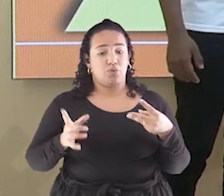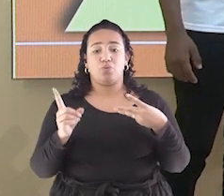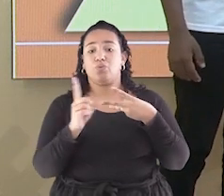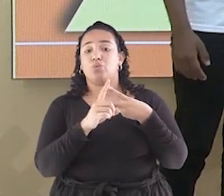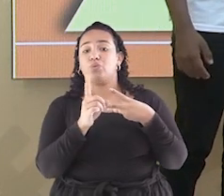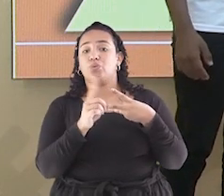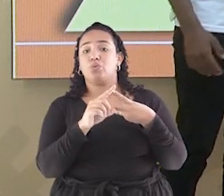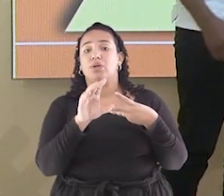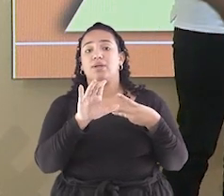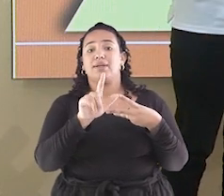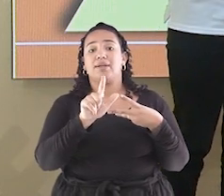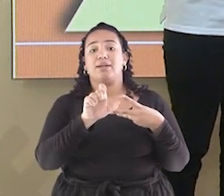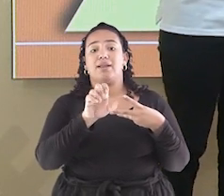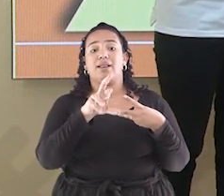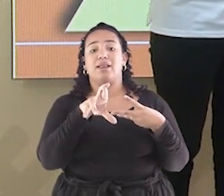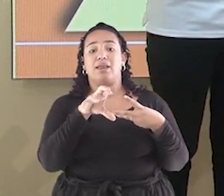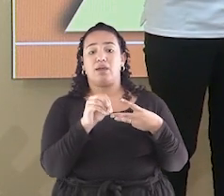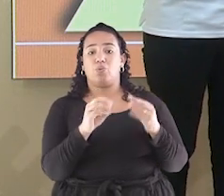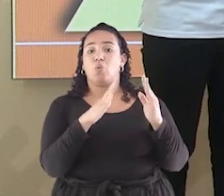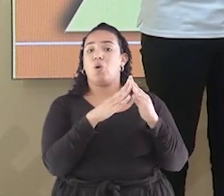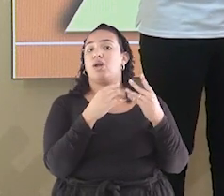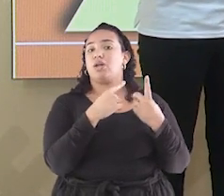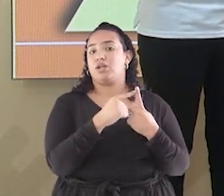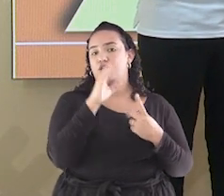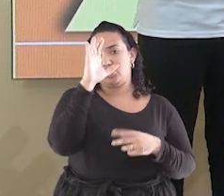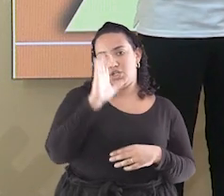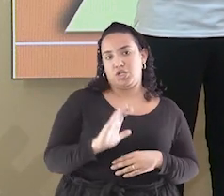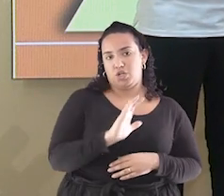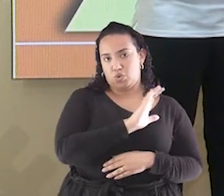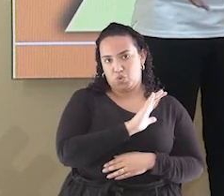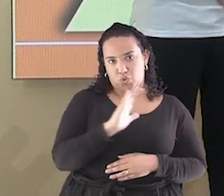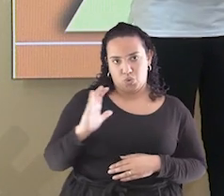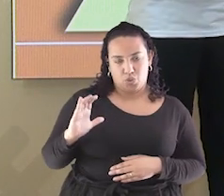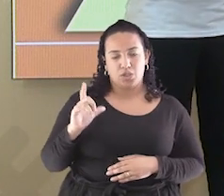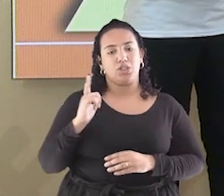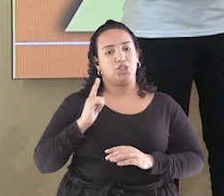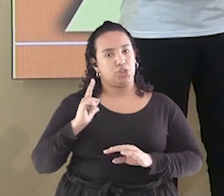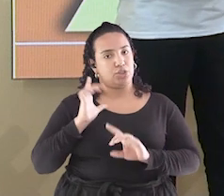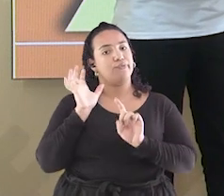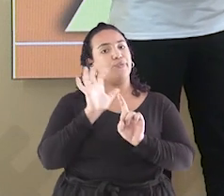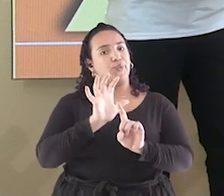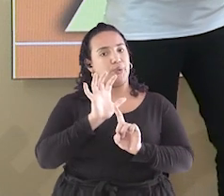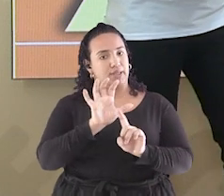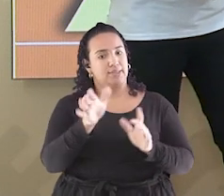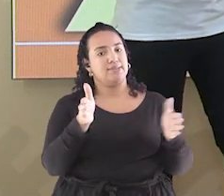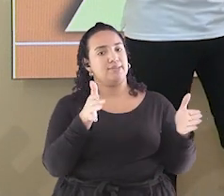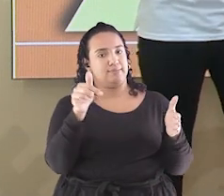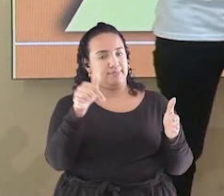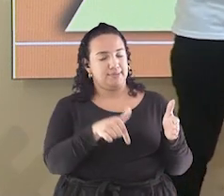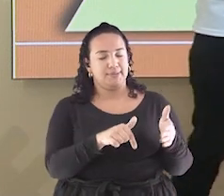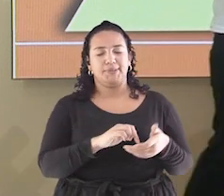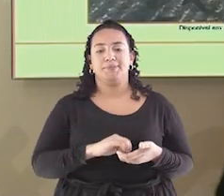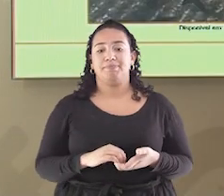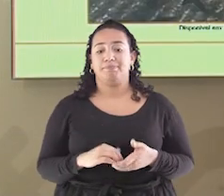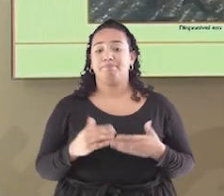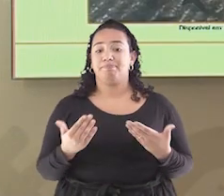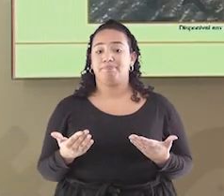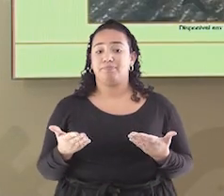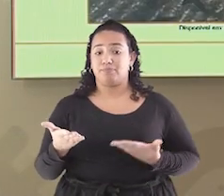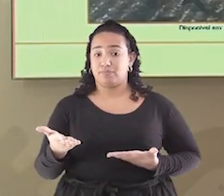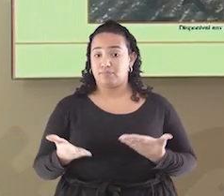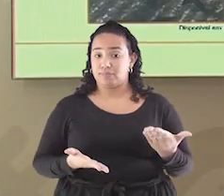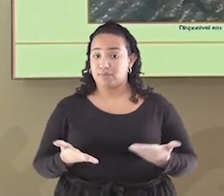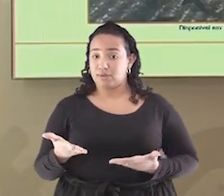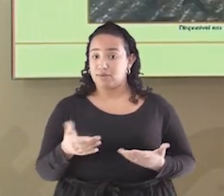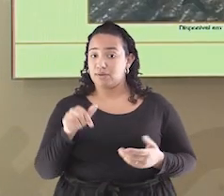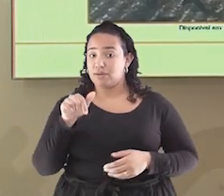nós vamos ter o clero, que era aqueles que oravam, que era a igreja, que exercia uma forte influência naquela época. Os servos formavam